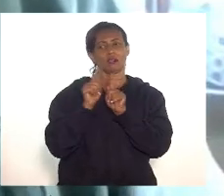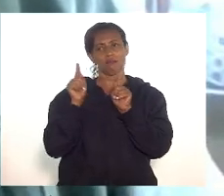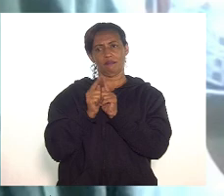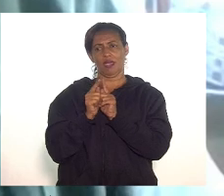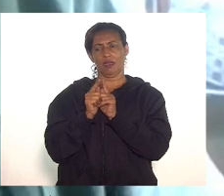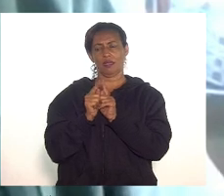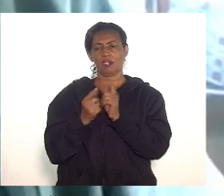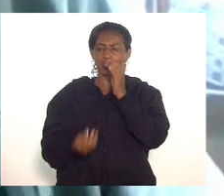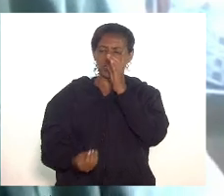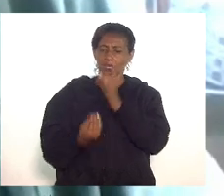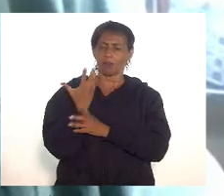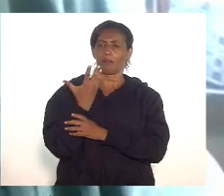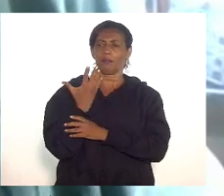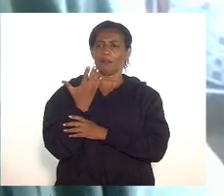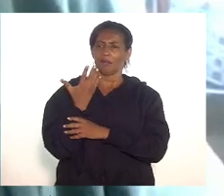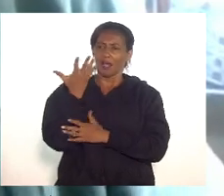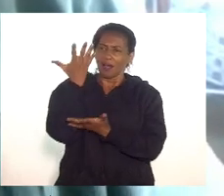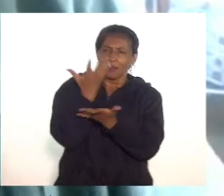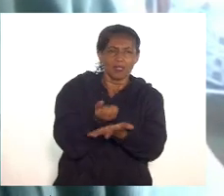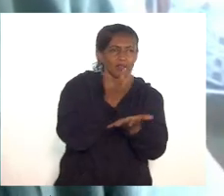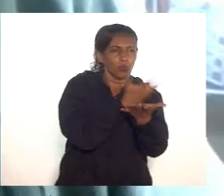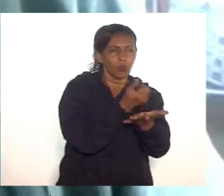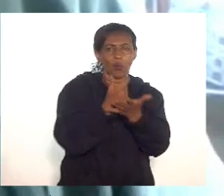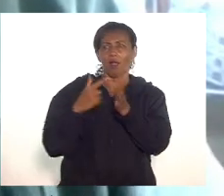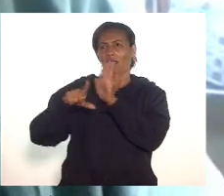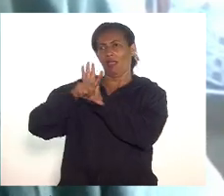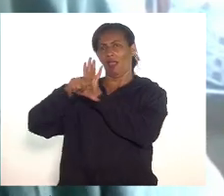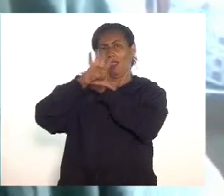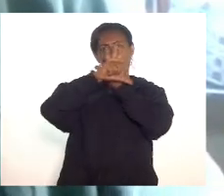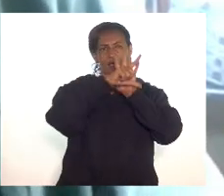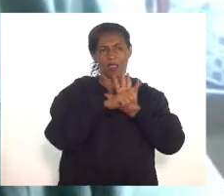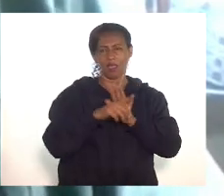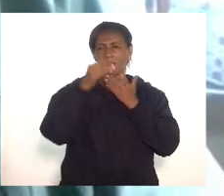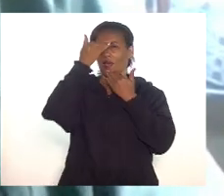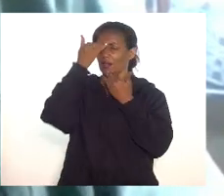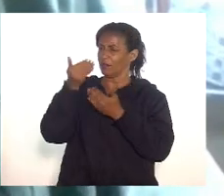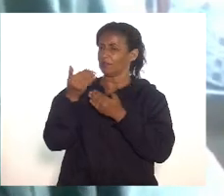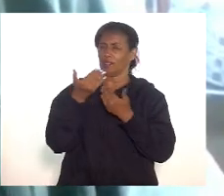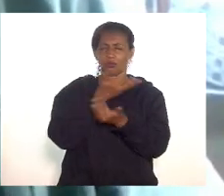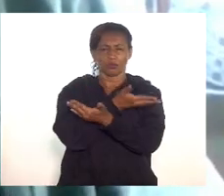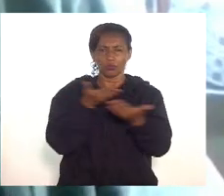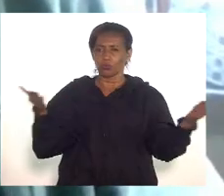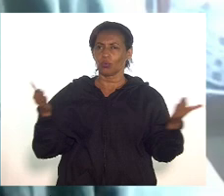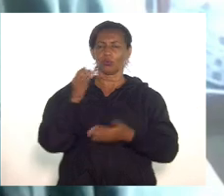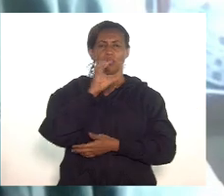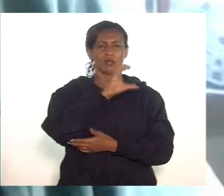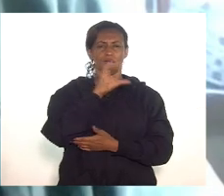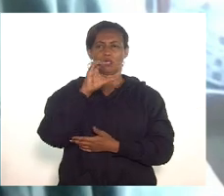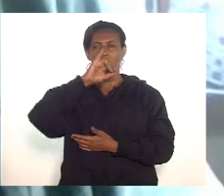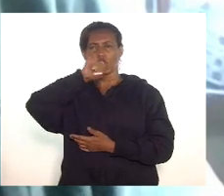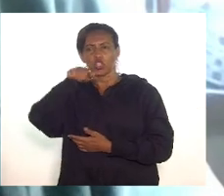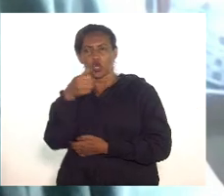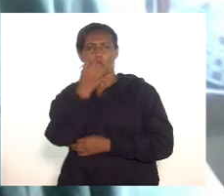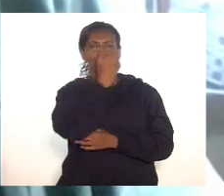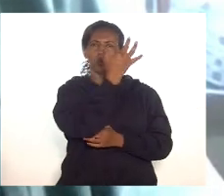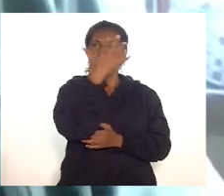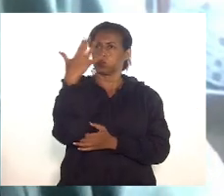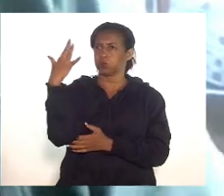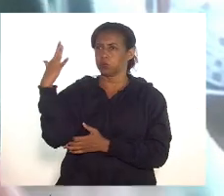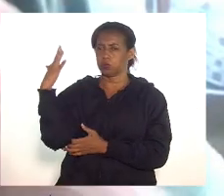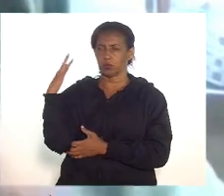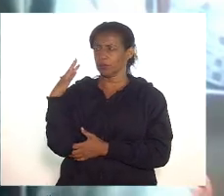muitas leis nesse sentido, agradeço a todos os pares também, a CCJ, a Comissão de Meio Ambiente,